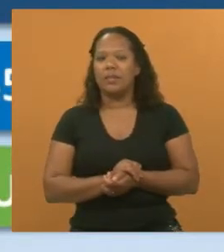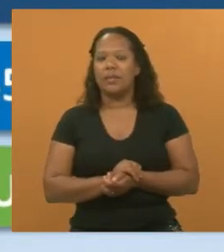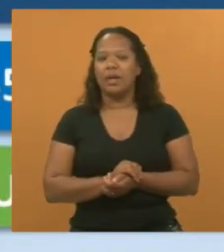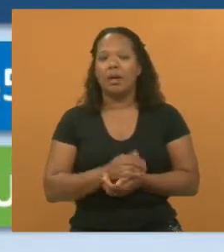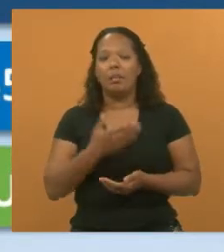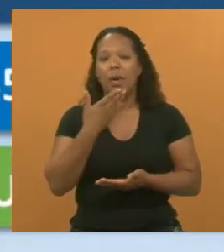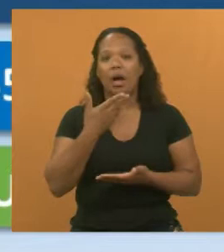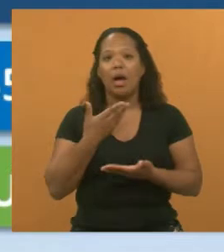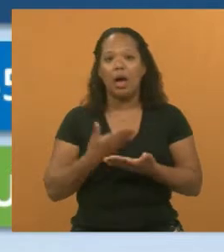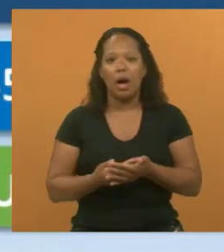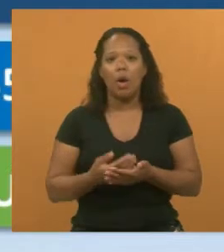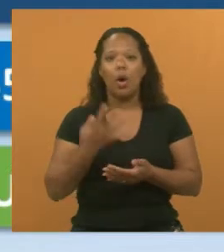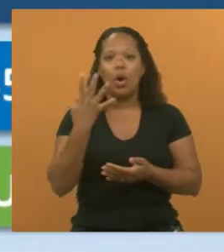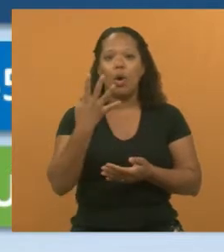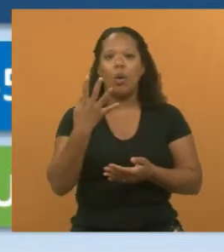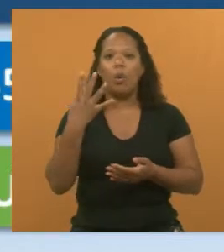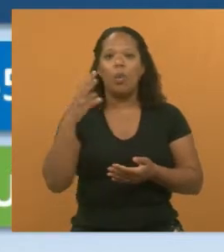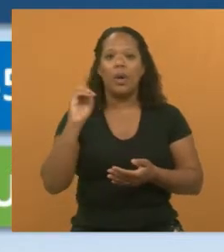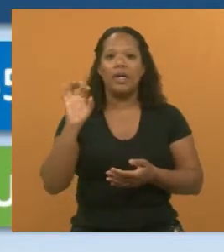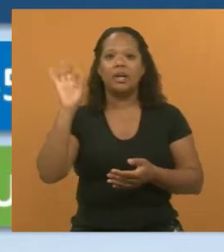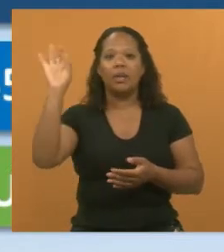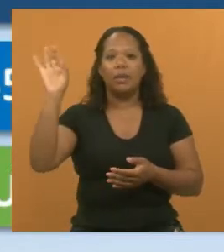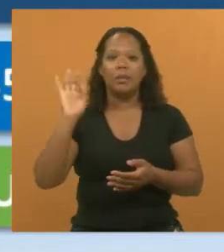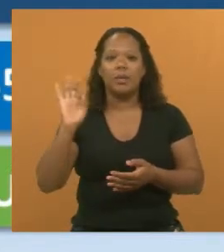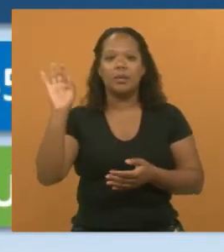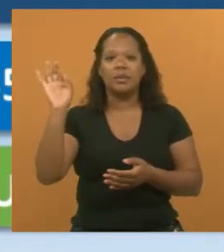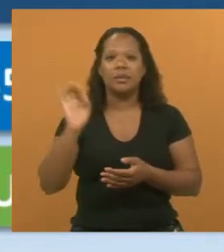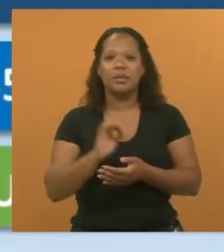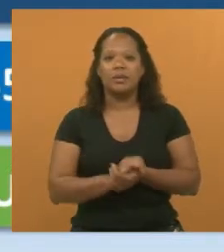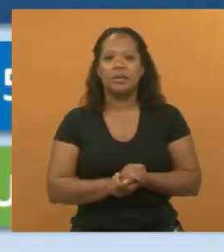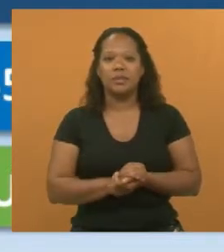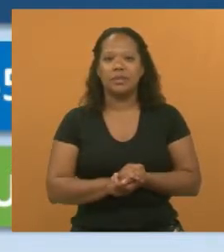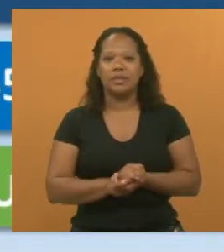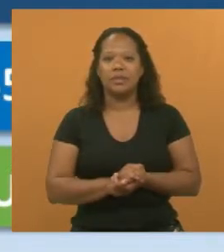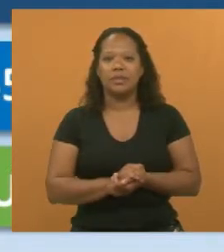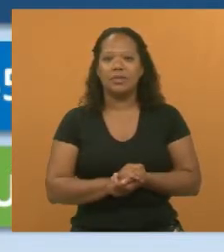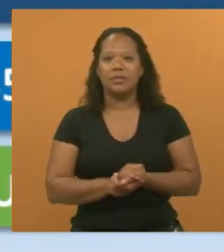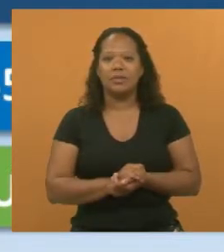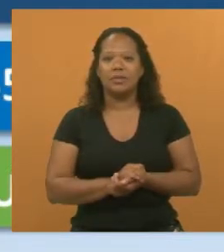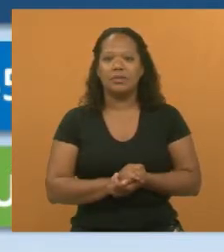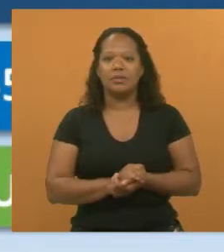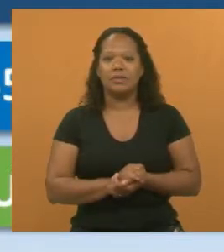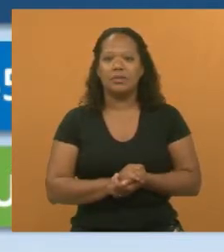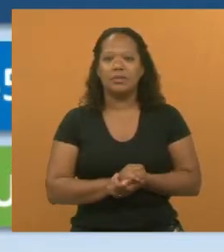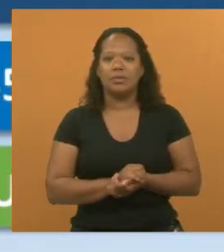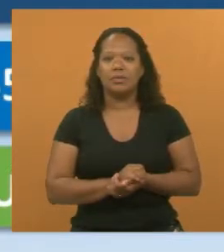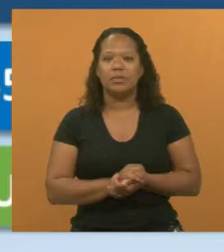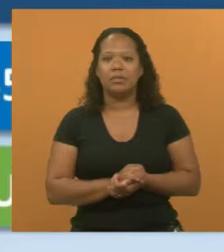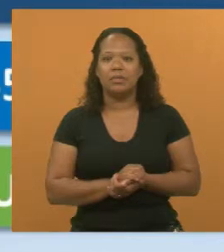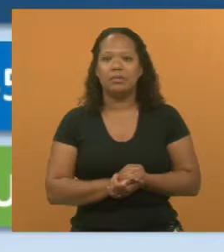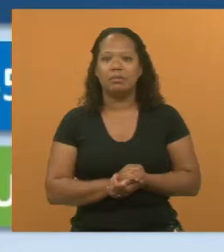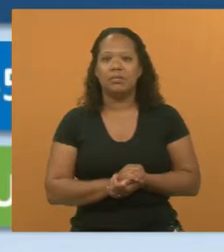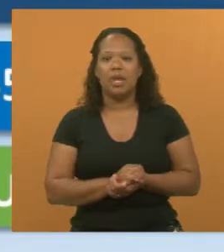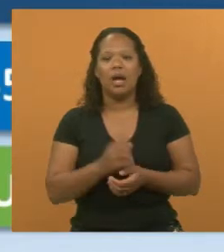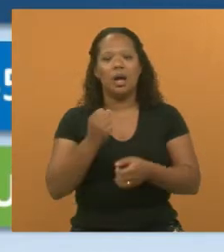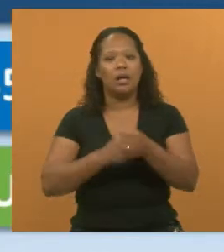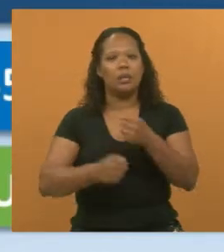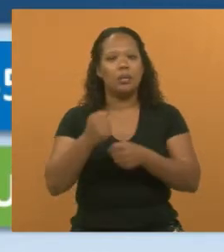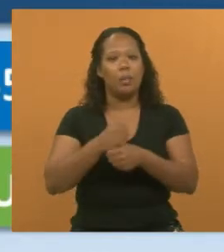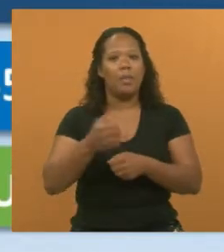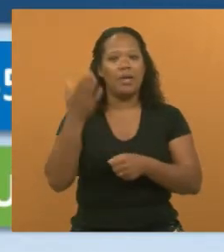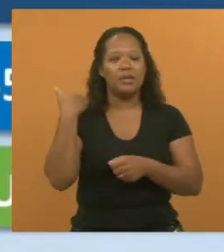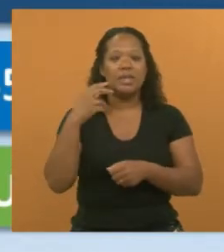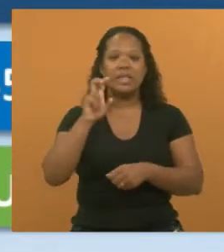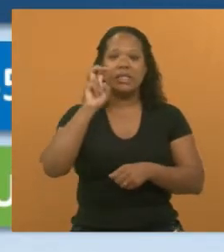pasmem, senhores, foi 40% do atendimento do nosso Outubro Rosa, que já é uma estrada de anos. Então, o ano passado, com